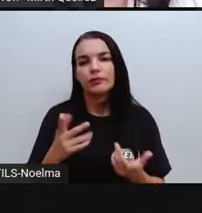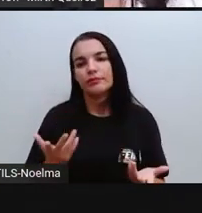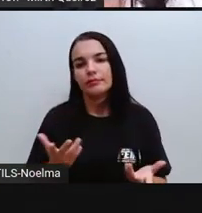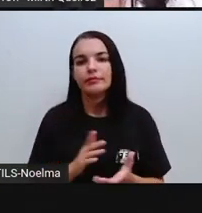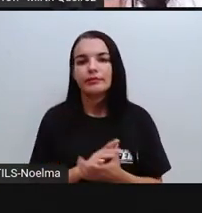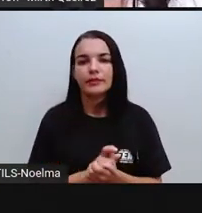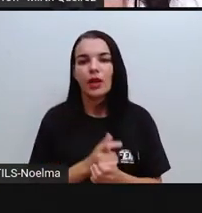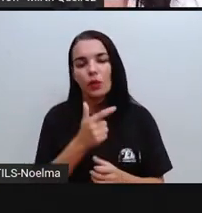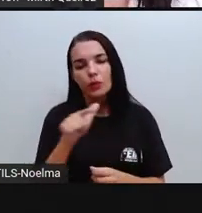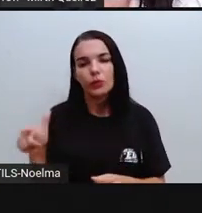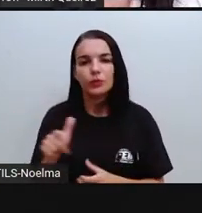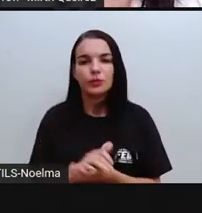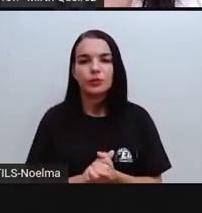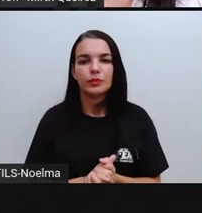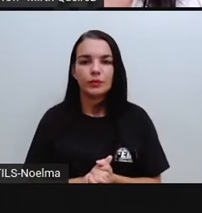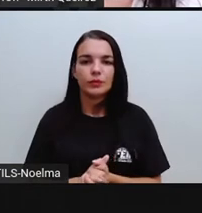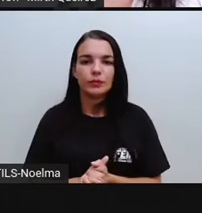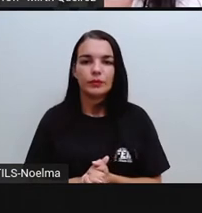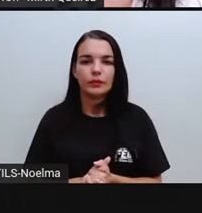e nenhum prisma.